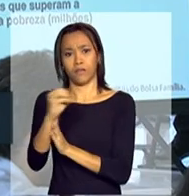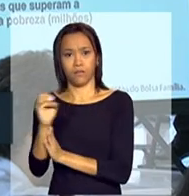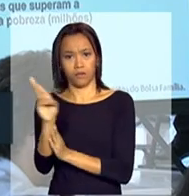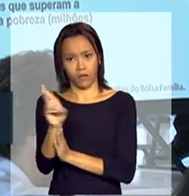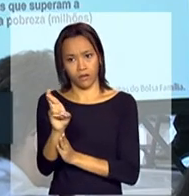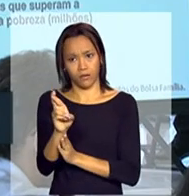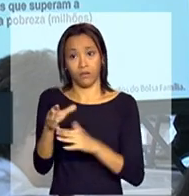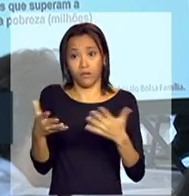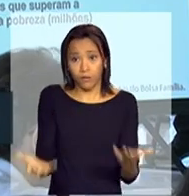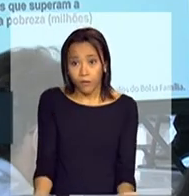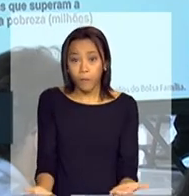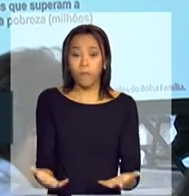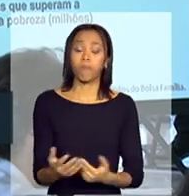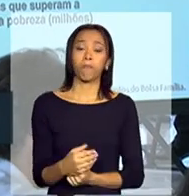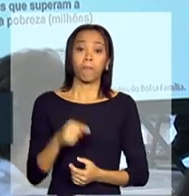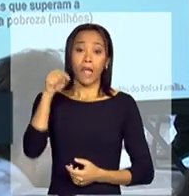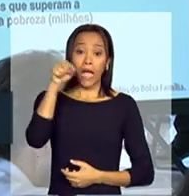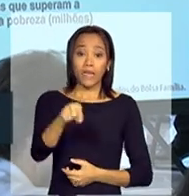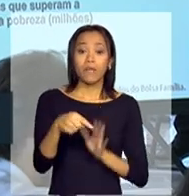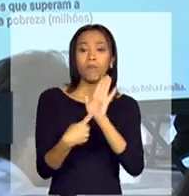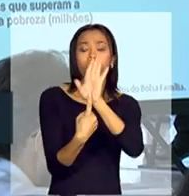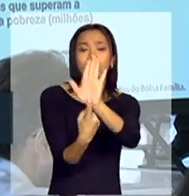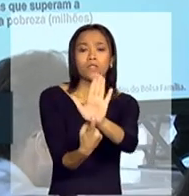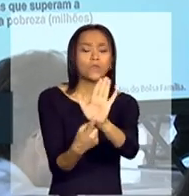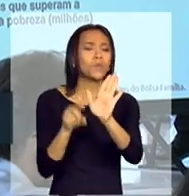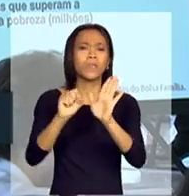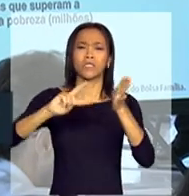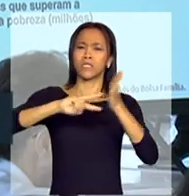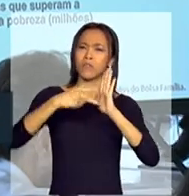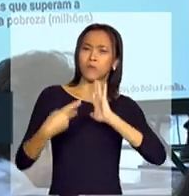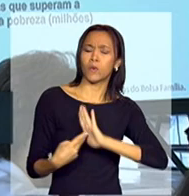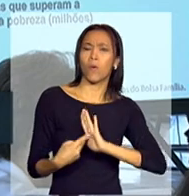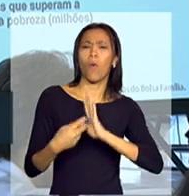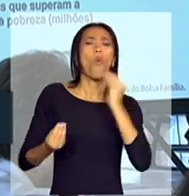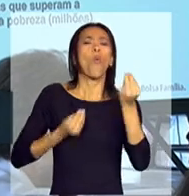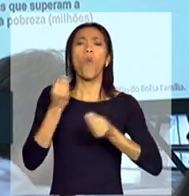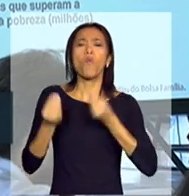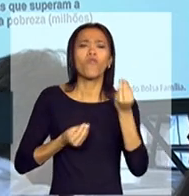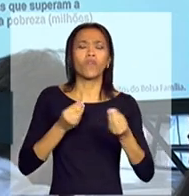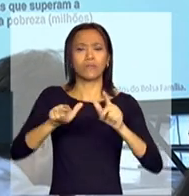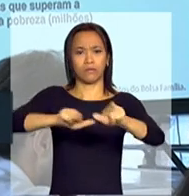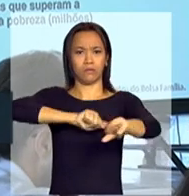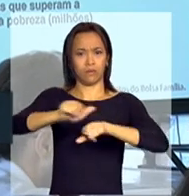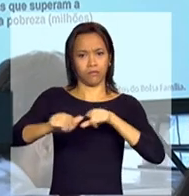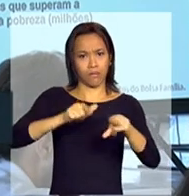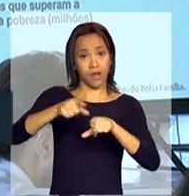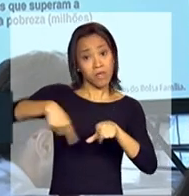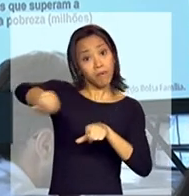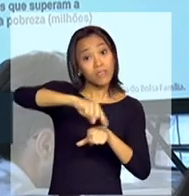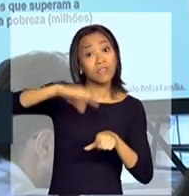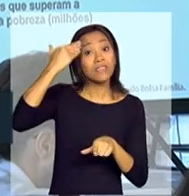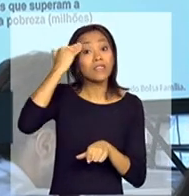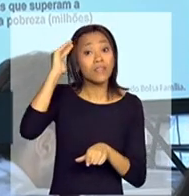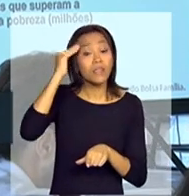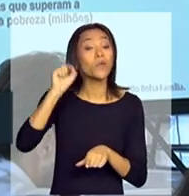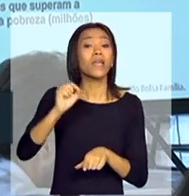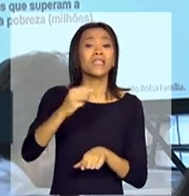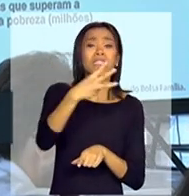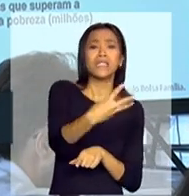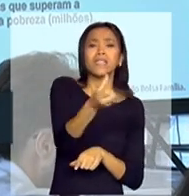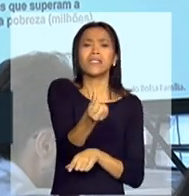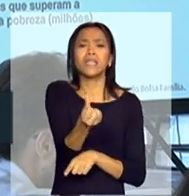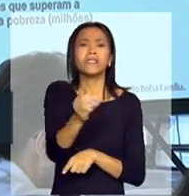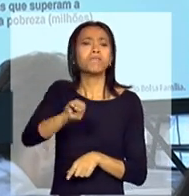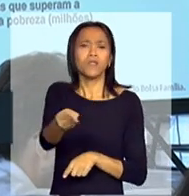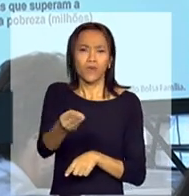aqui, pegando um pouco o que significou, como foi esse movimento, e para entender um pouco esses R$ 36 milhões que a